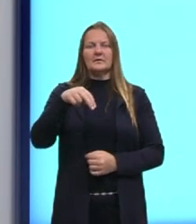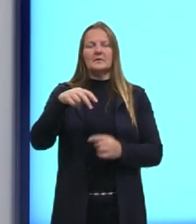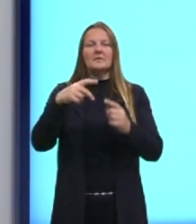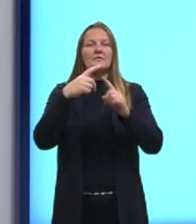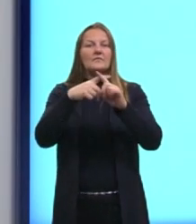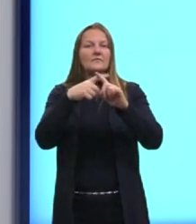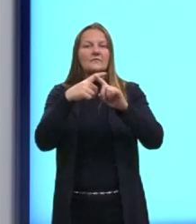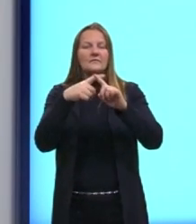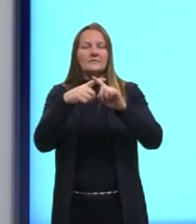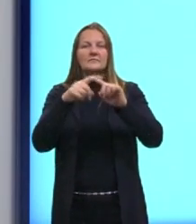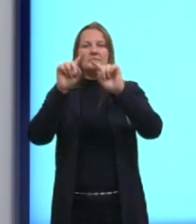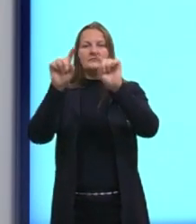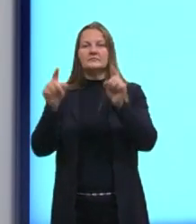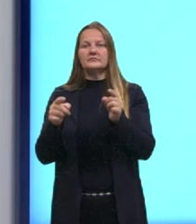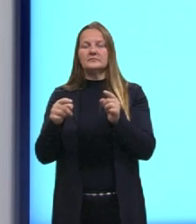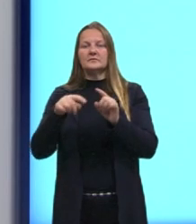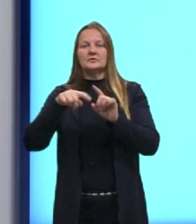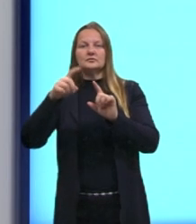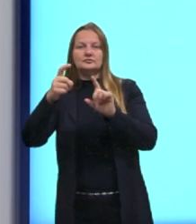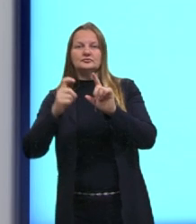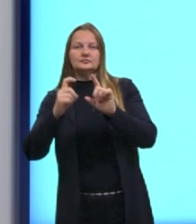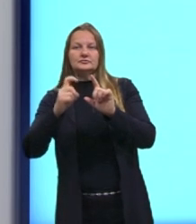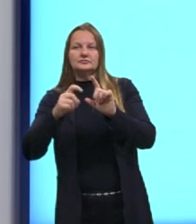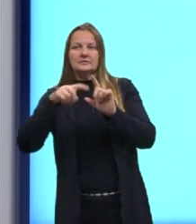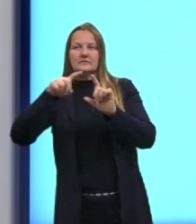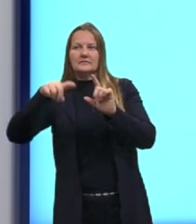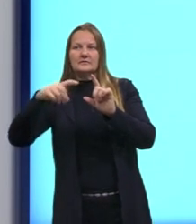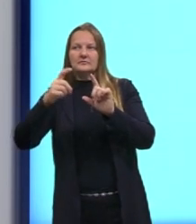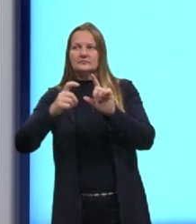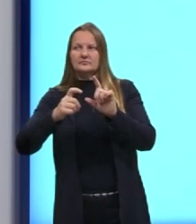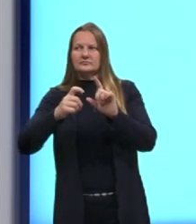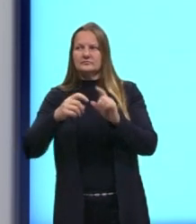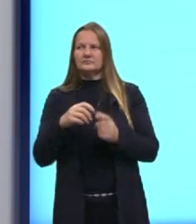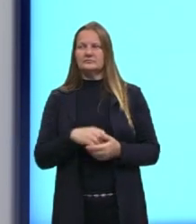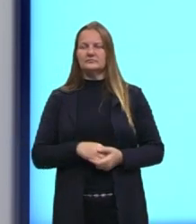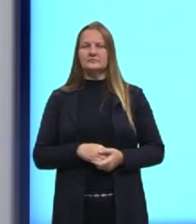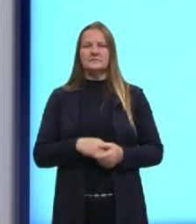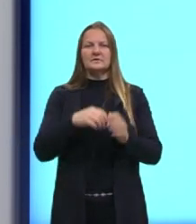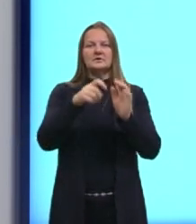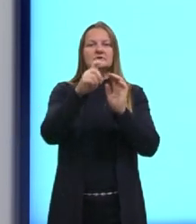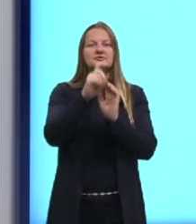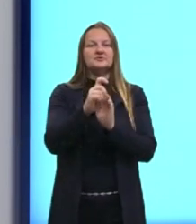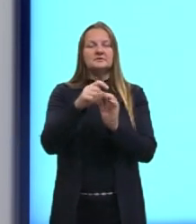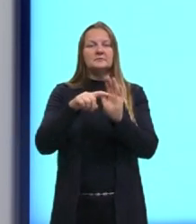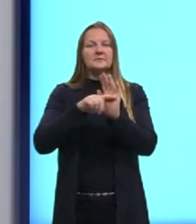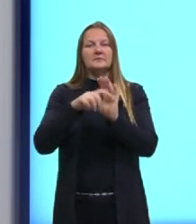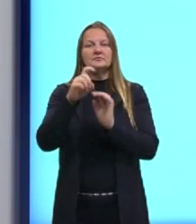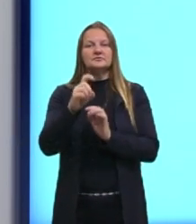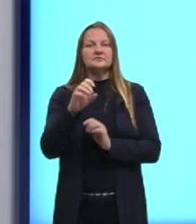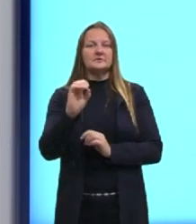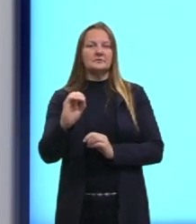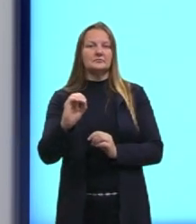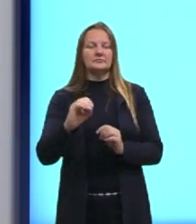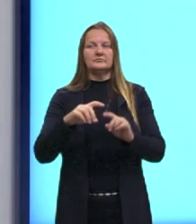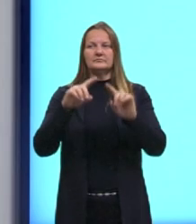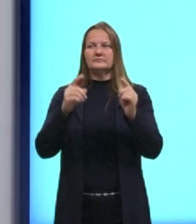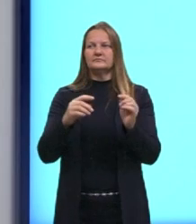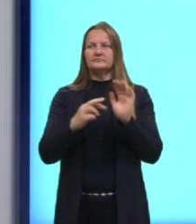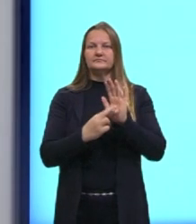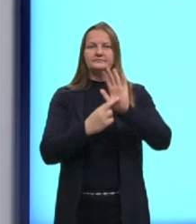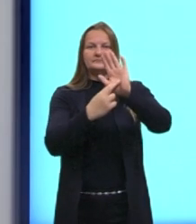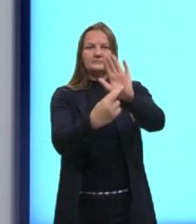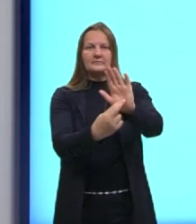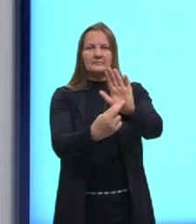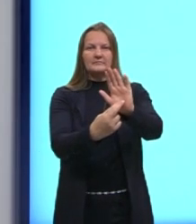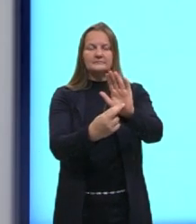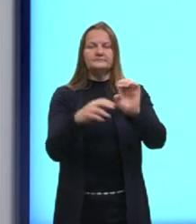multiplica a variação do X. Aqui também representada por X menos X zero. Essa é chamada,